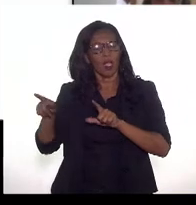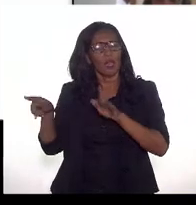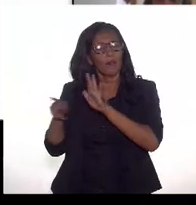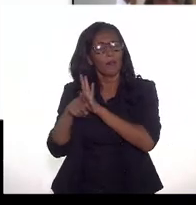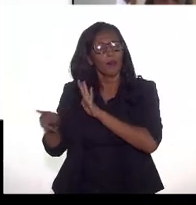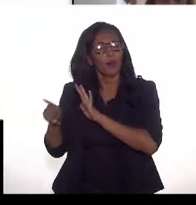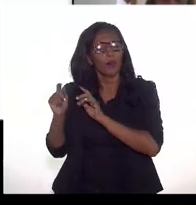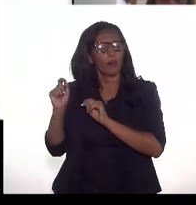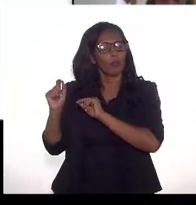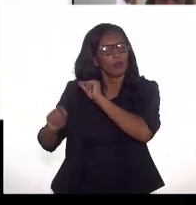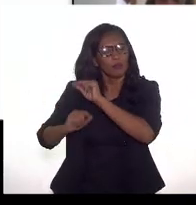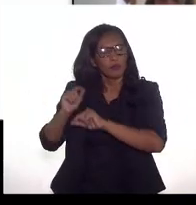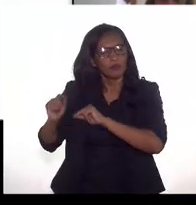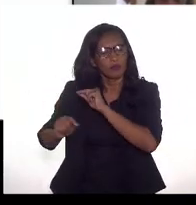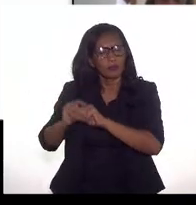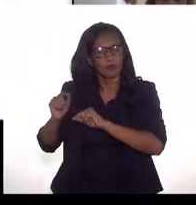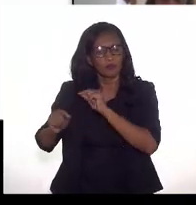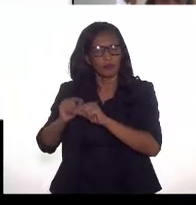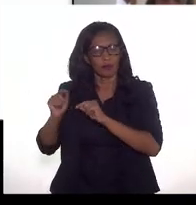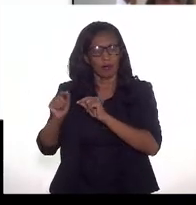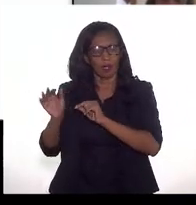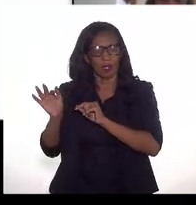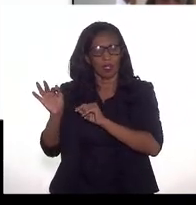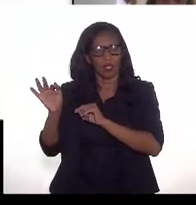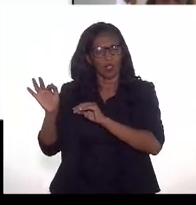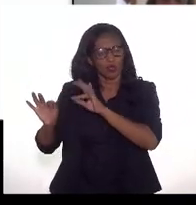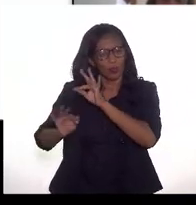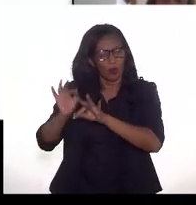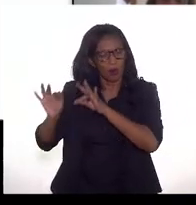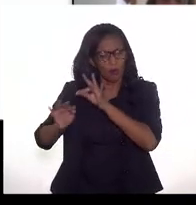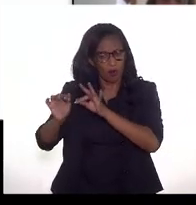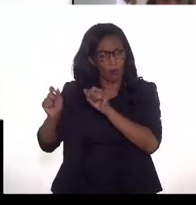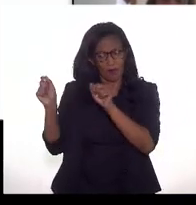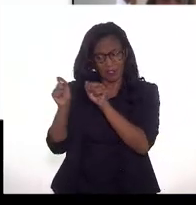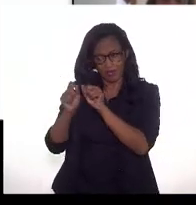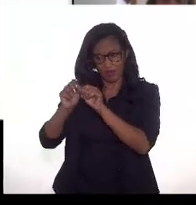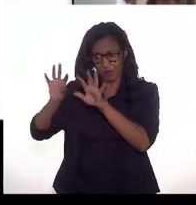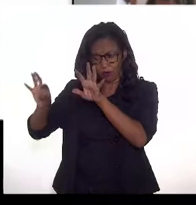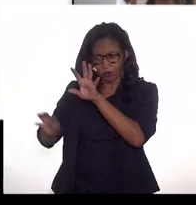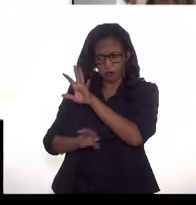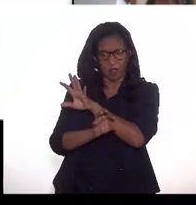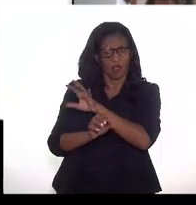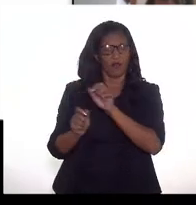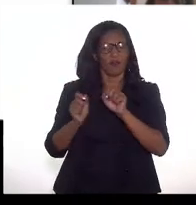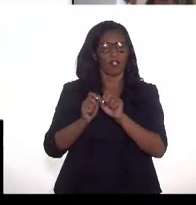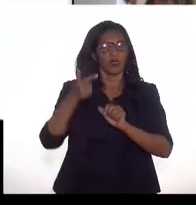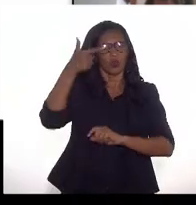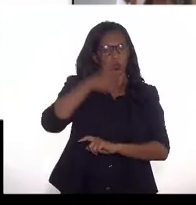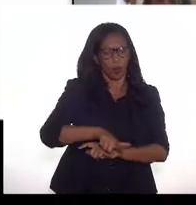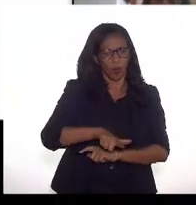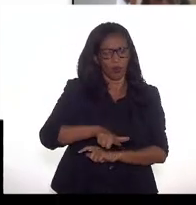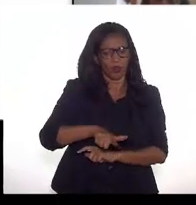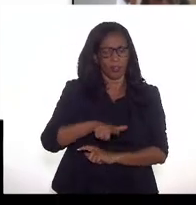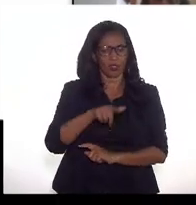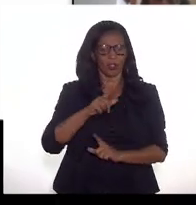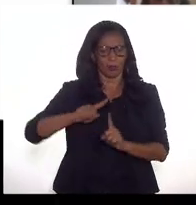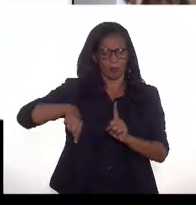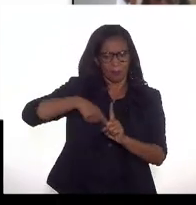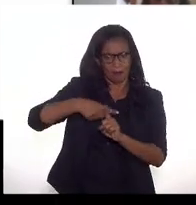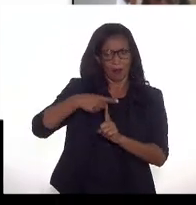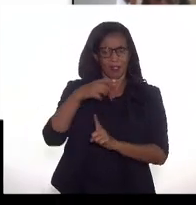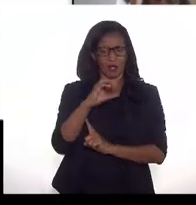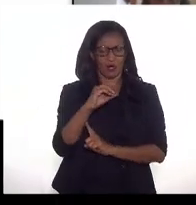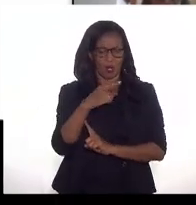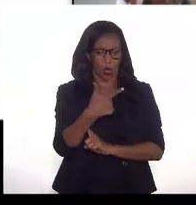está, ele de alguma forma vai ser produzido novamente, né, você vai aumentar a concentração de CO2 no seu